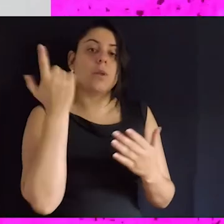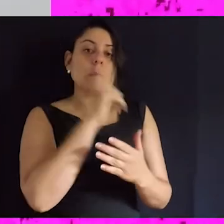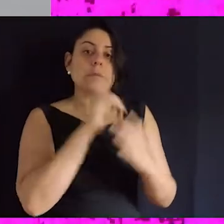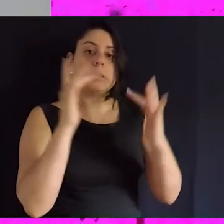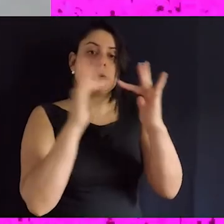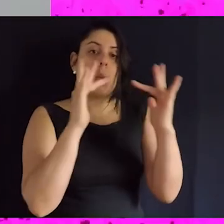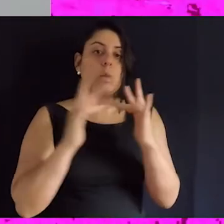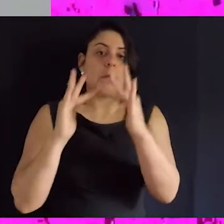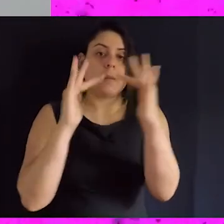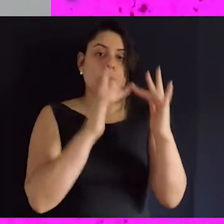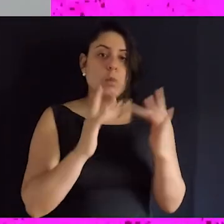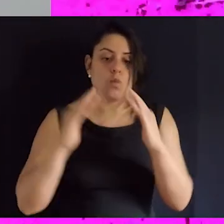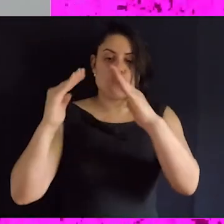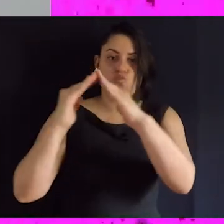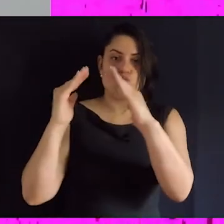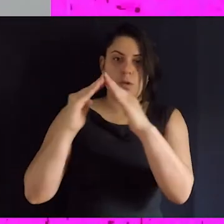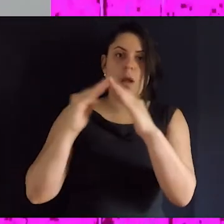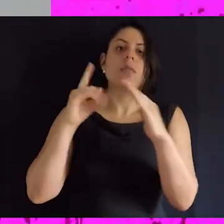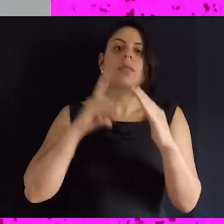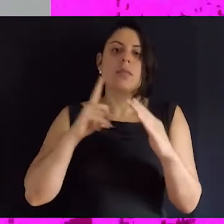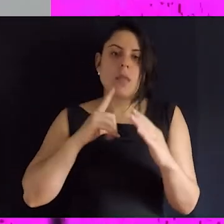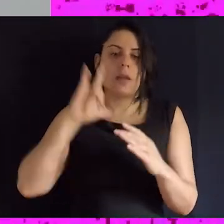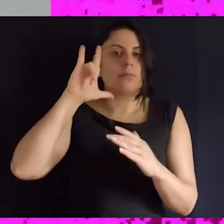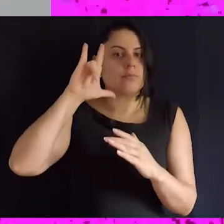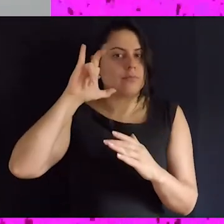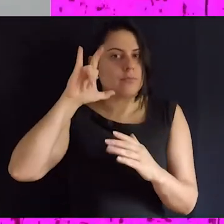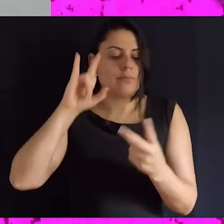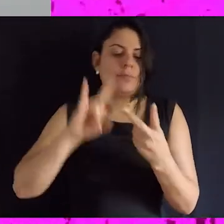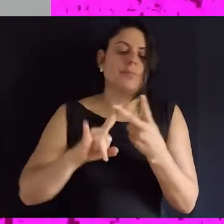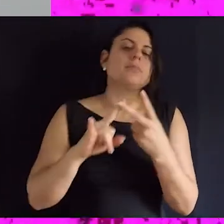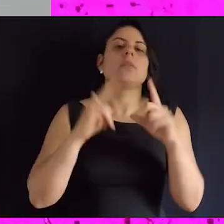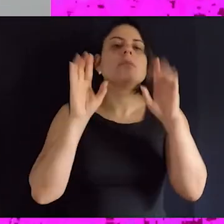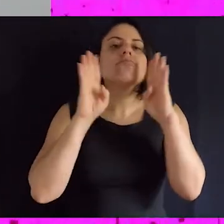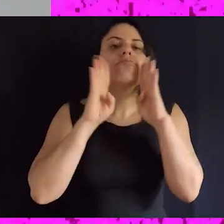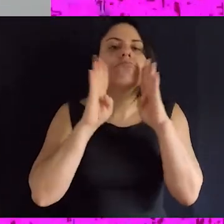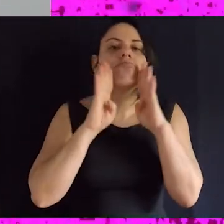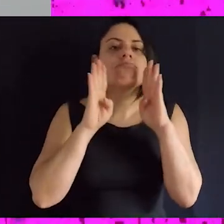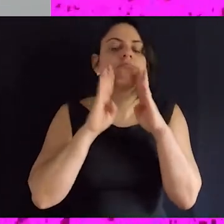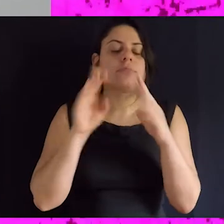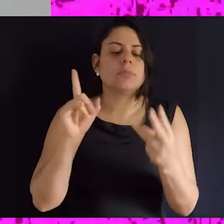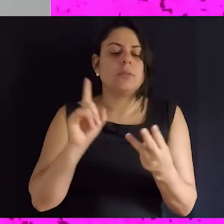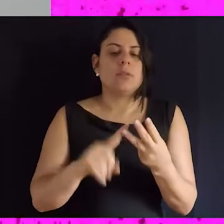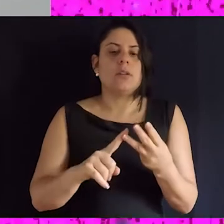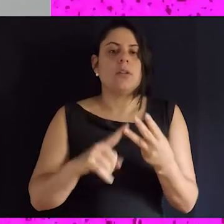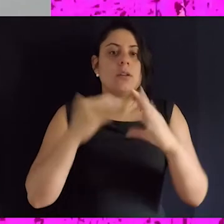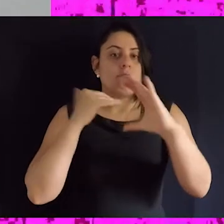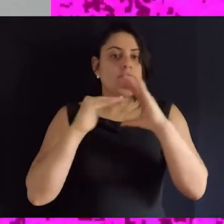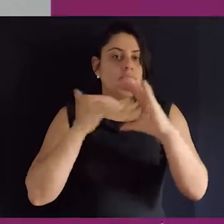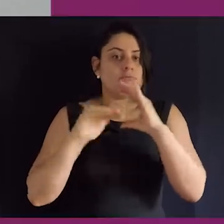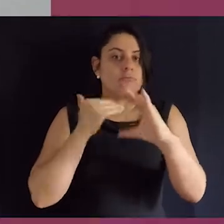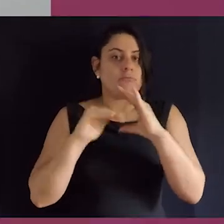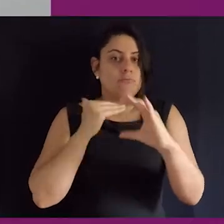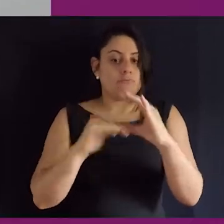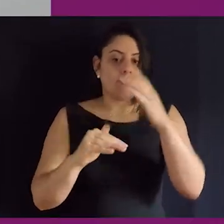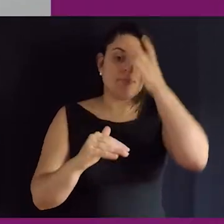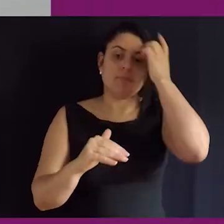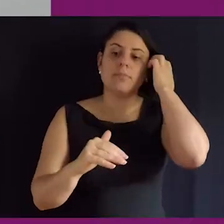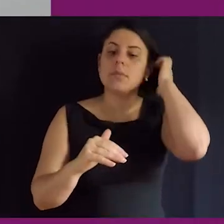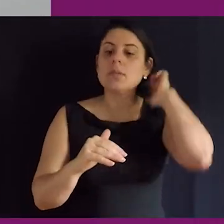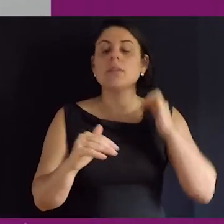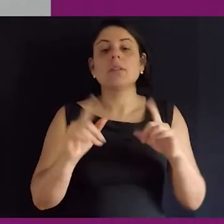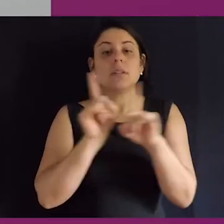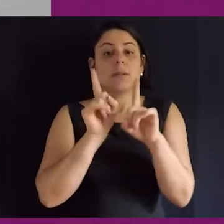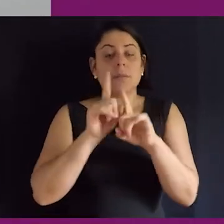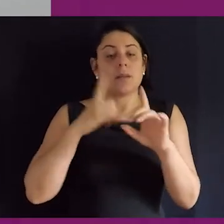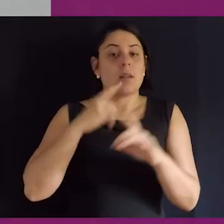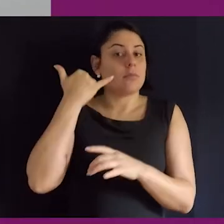comunicação com a casa, tem as redes sociais, Instagram, Facebook